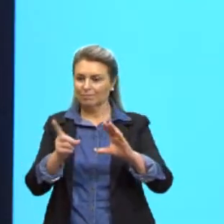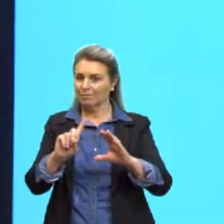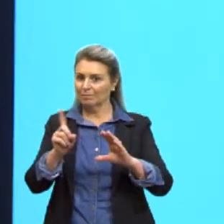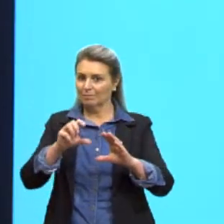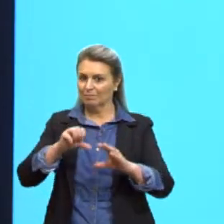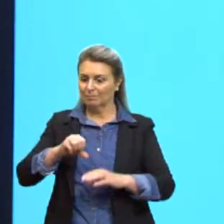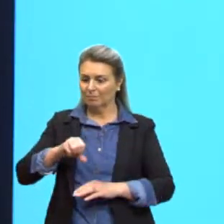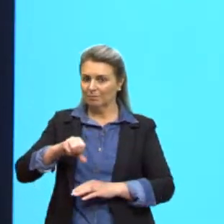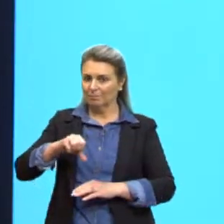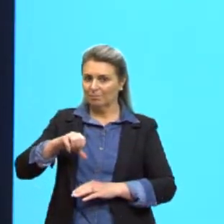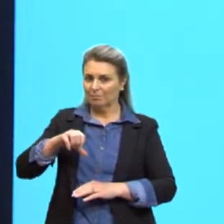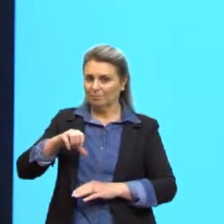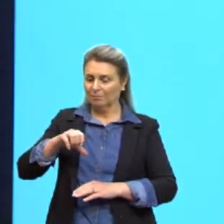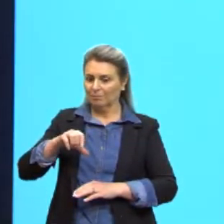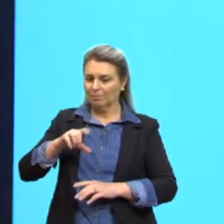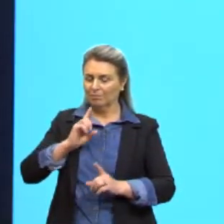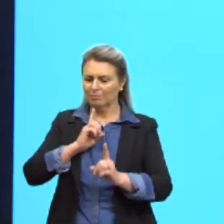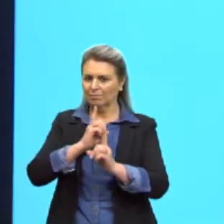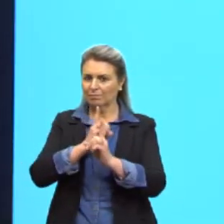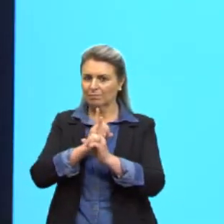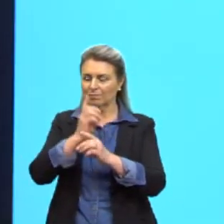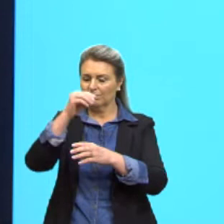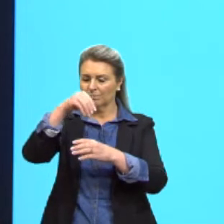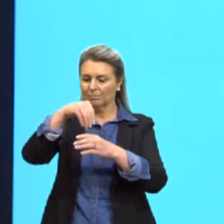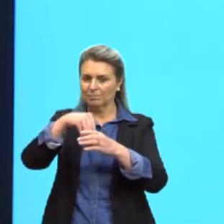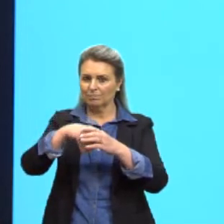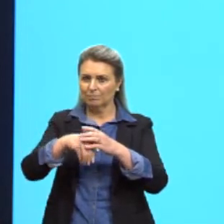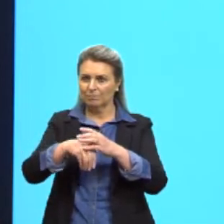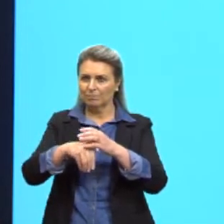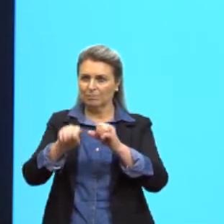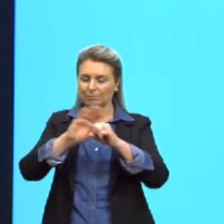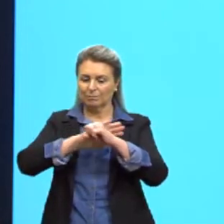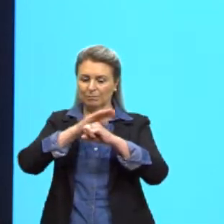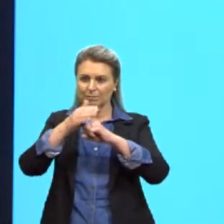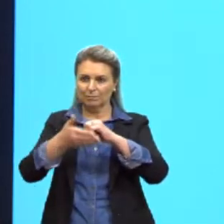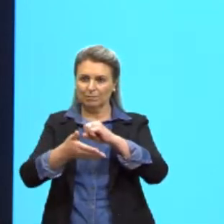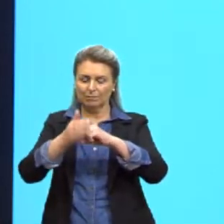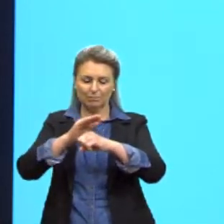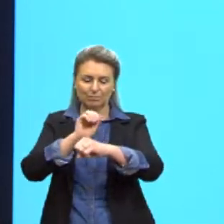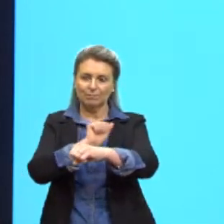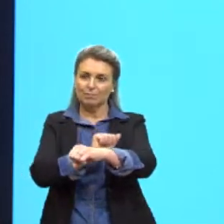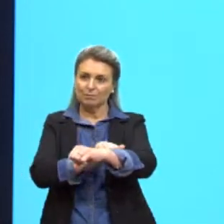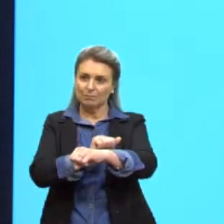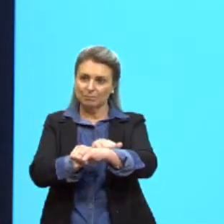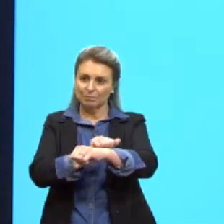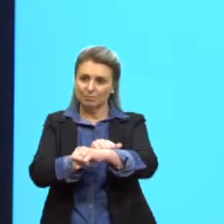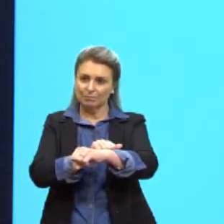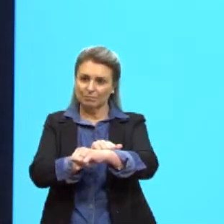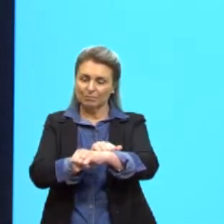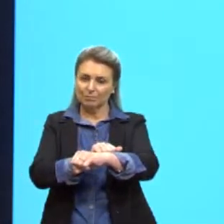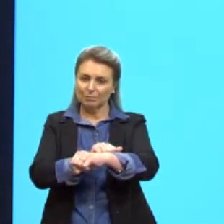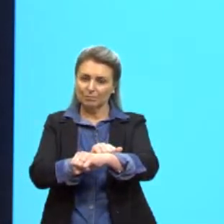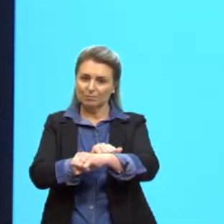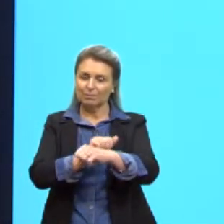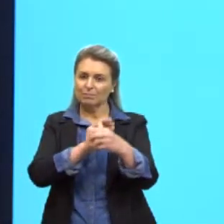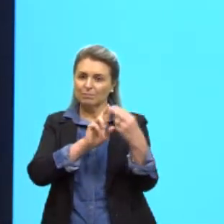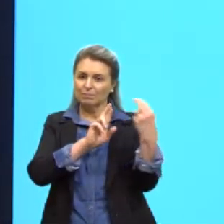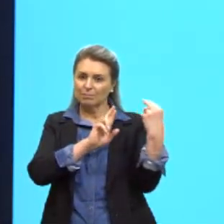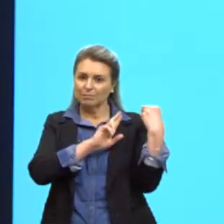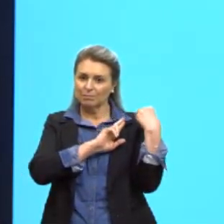nós encontramos, por exemplo, dentro da medula dos nossos ossos, responsáveis por então estar